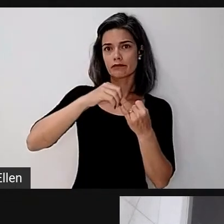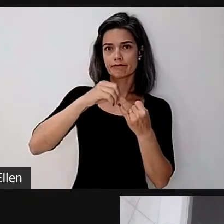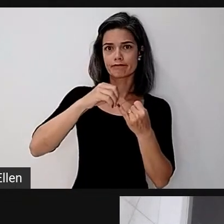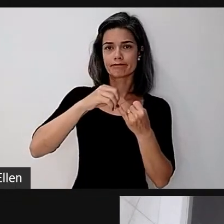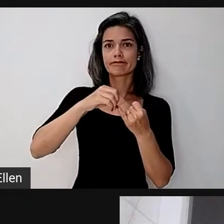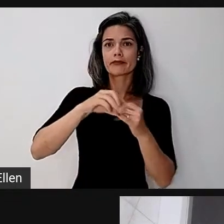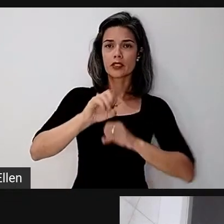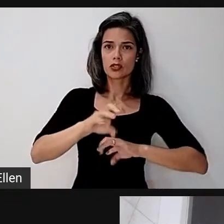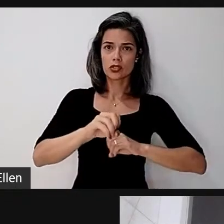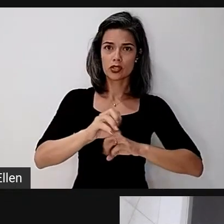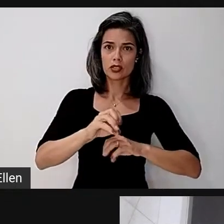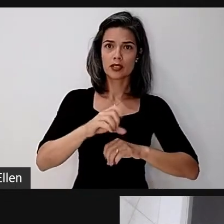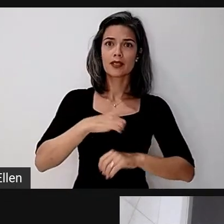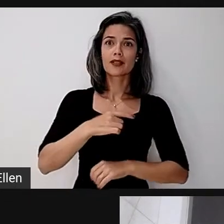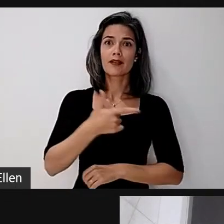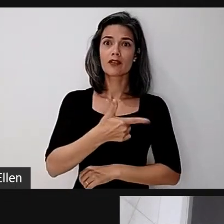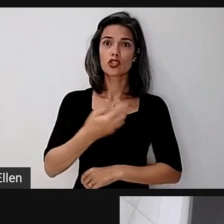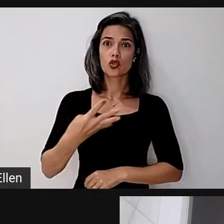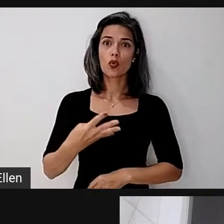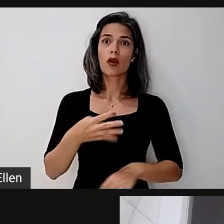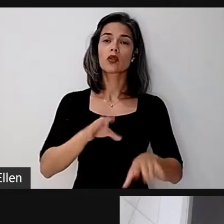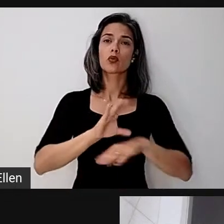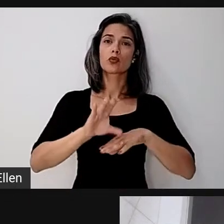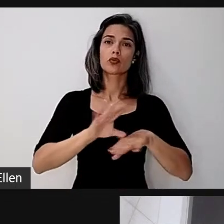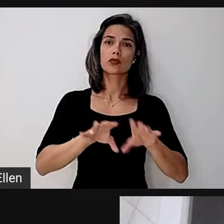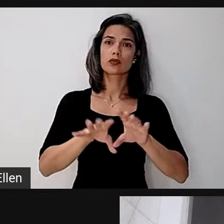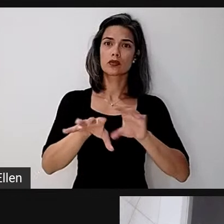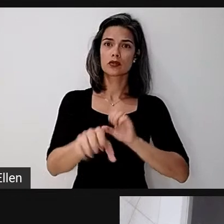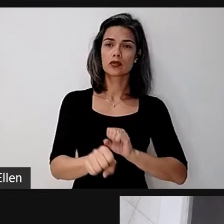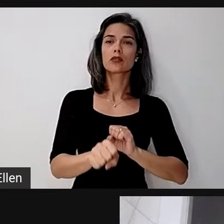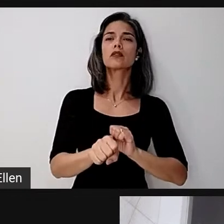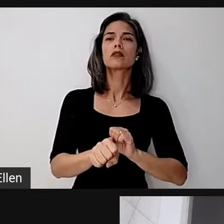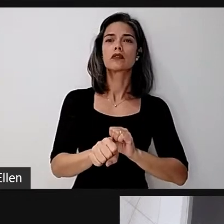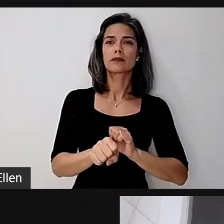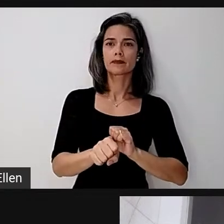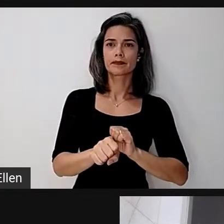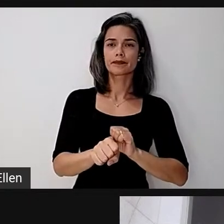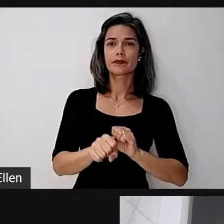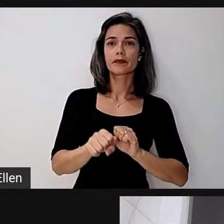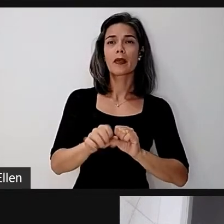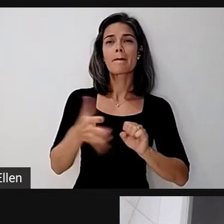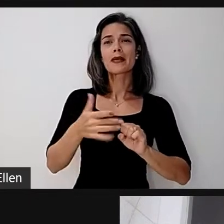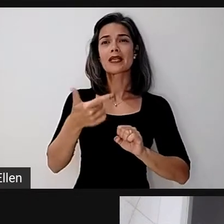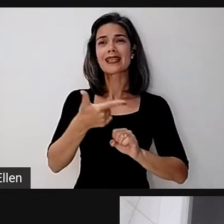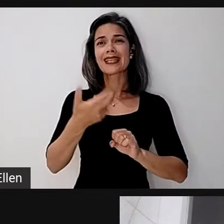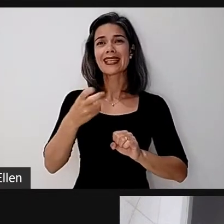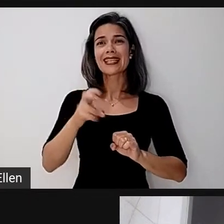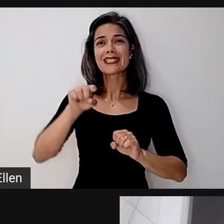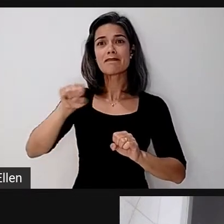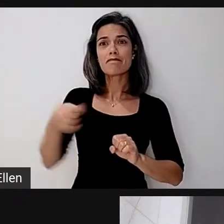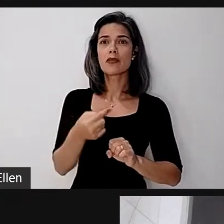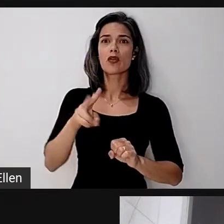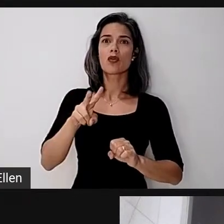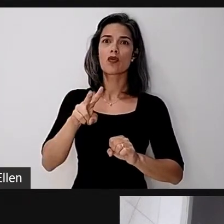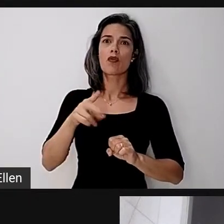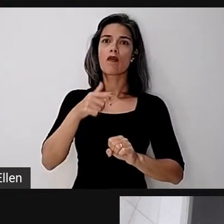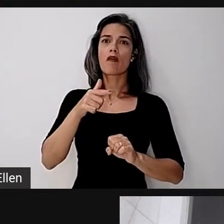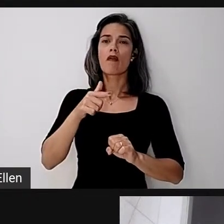estão realizando 24 cursos de formação para, com vista a ofertar 15 mil 125 vagas, 125